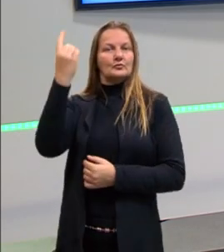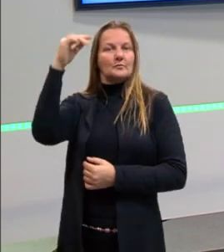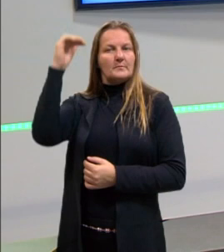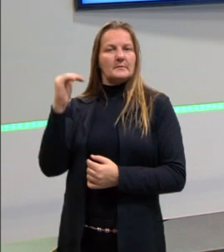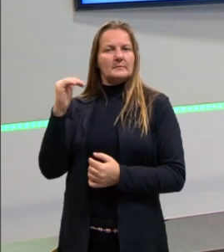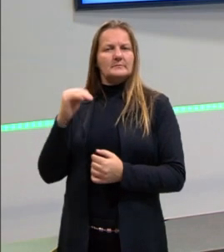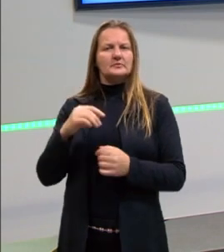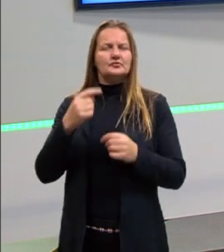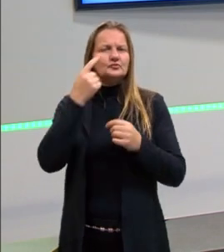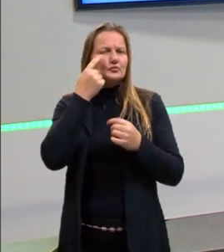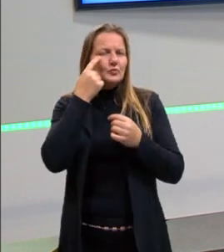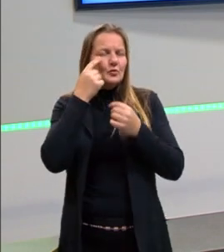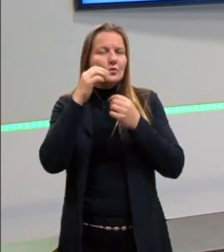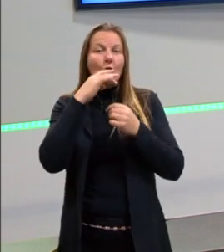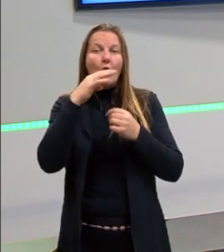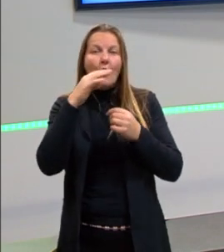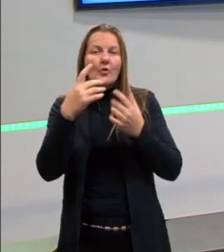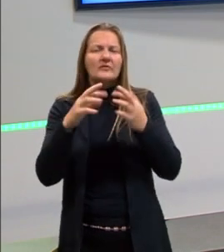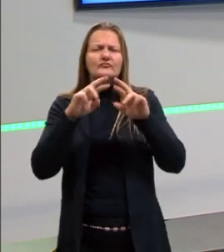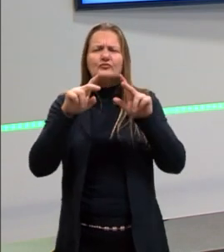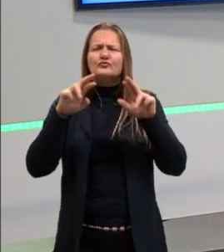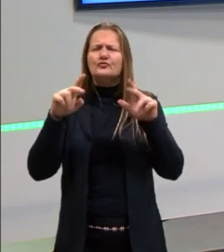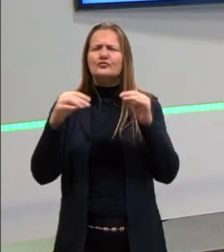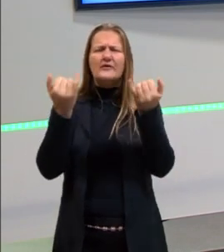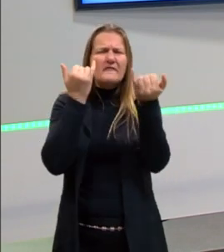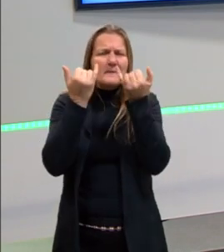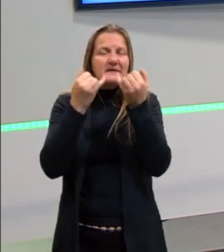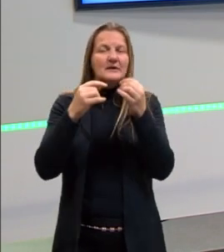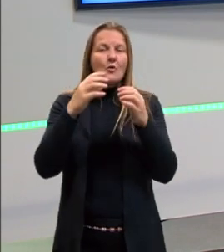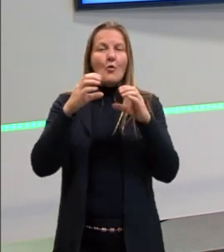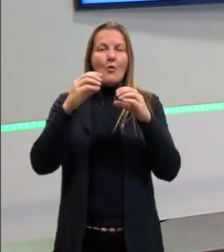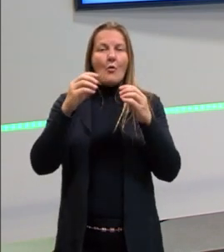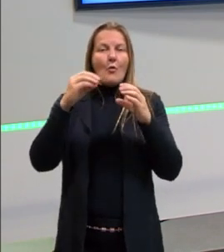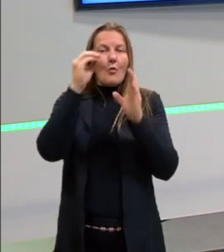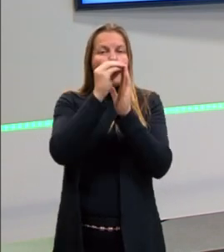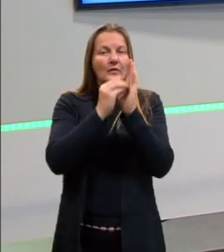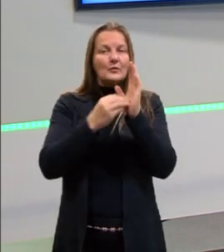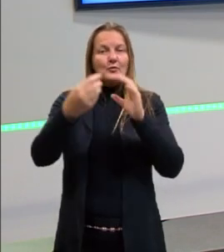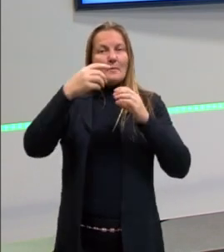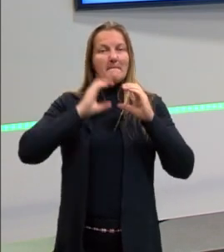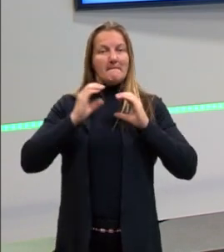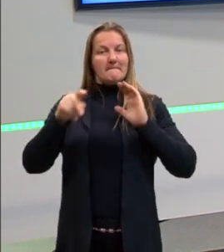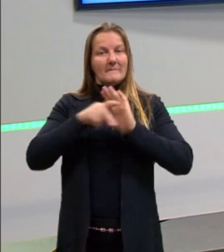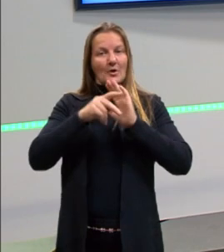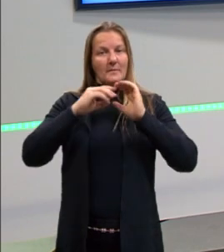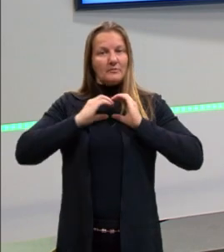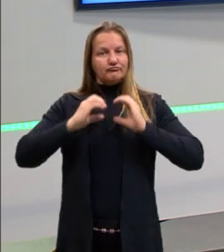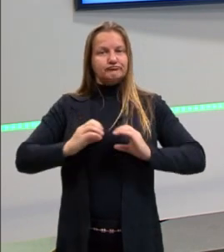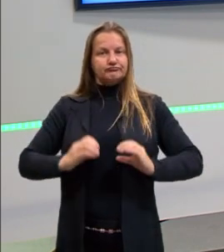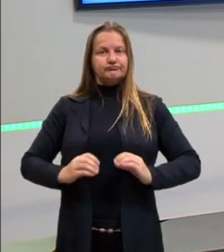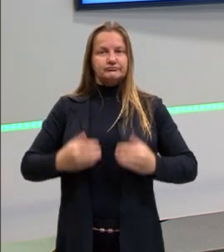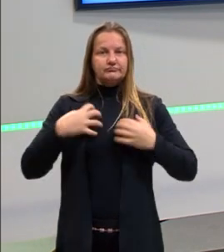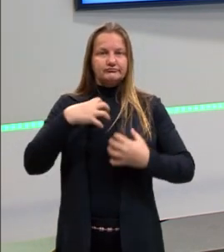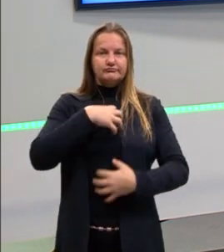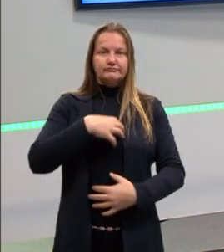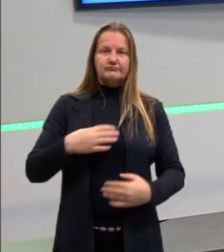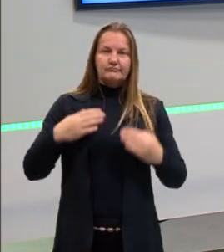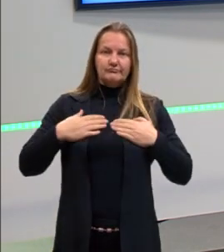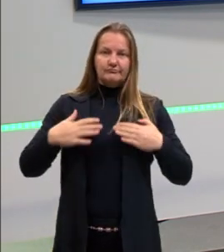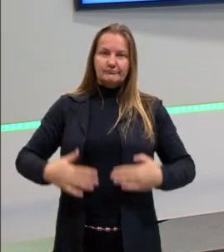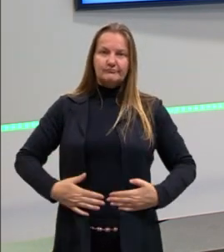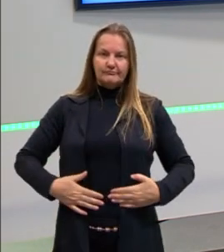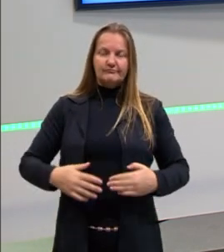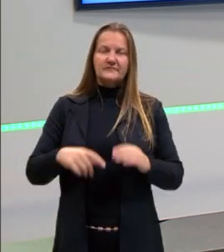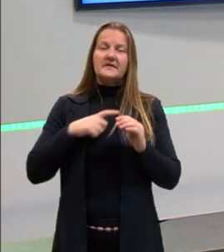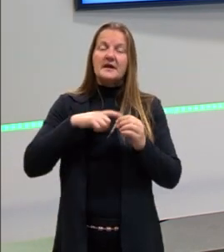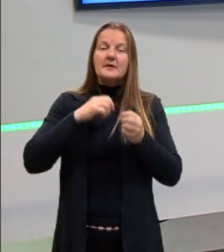a cor dos olhos. Então, todo esse tipo de informação que está lá no DNA, ele tem que ser expresso de